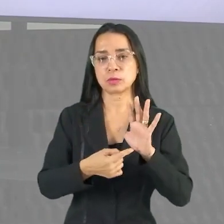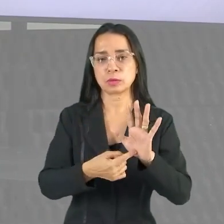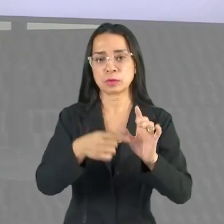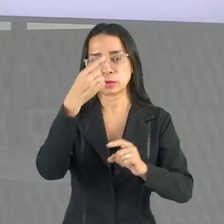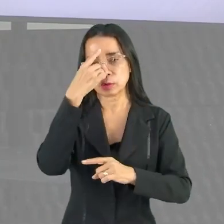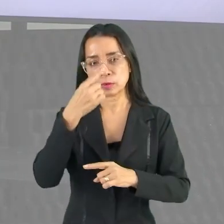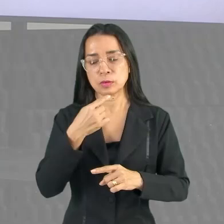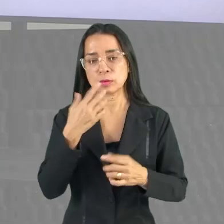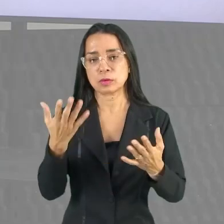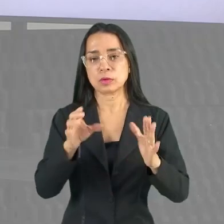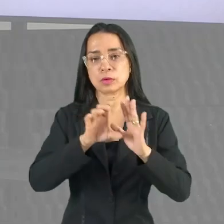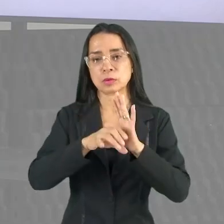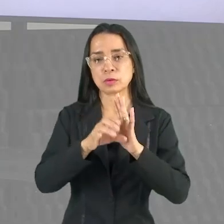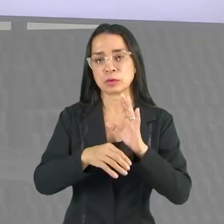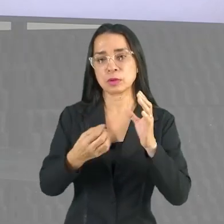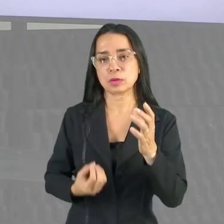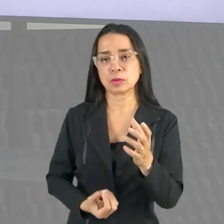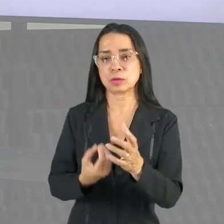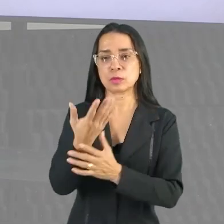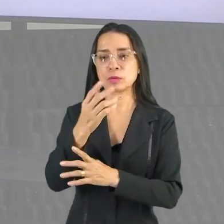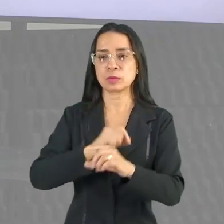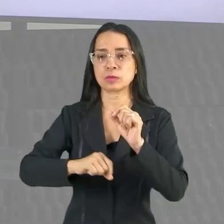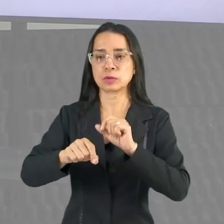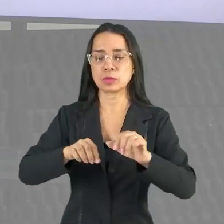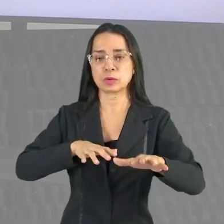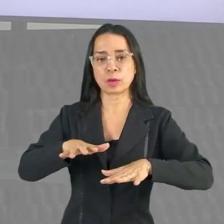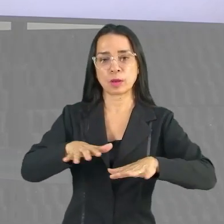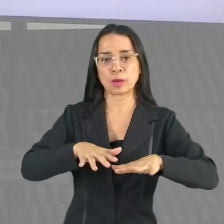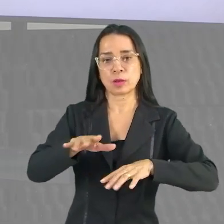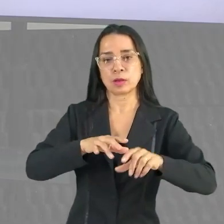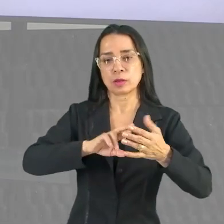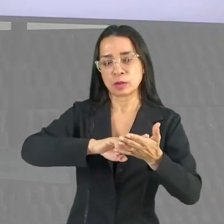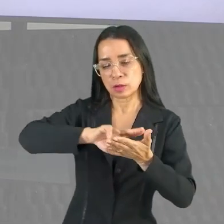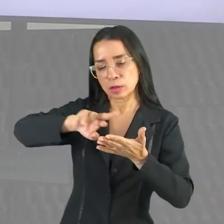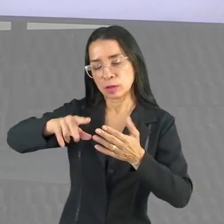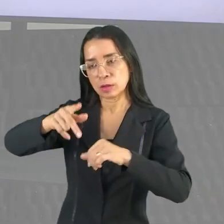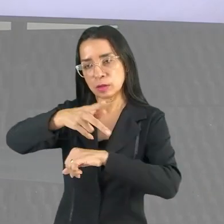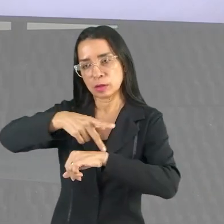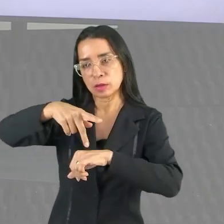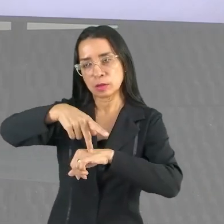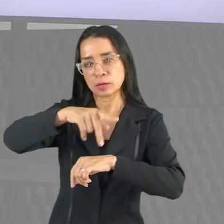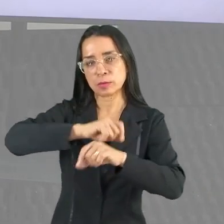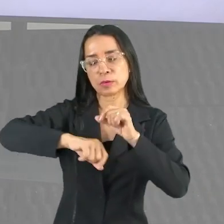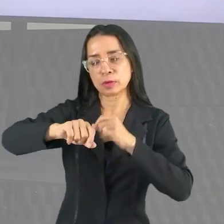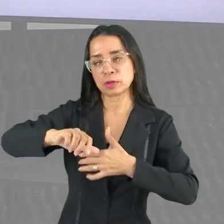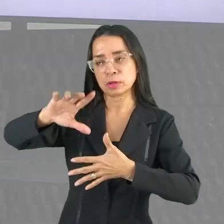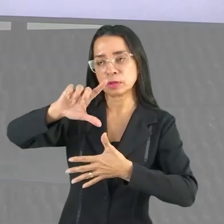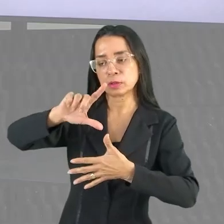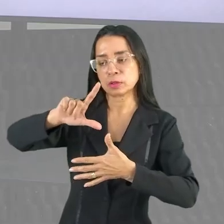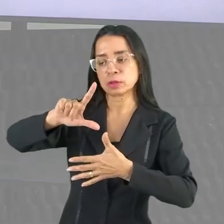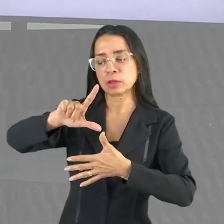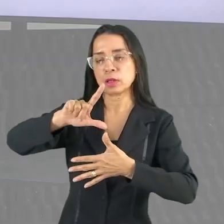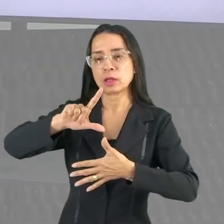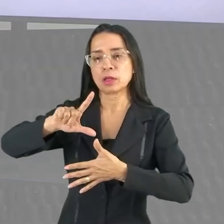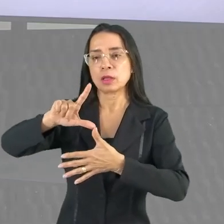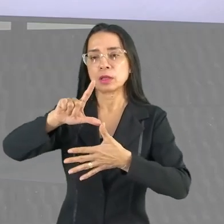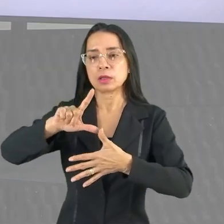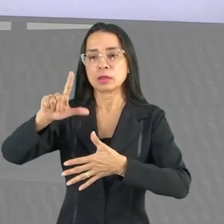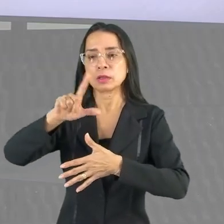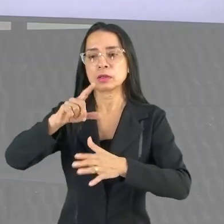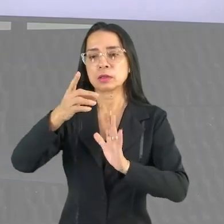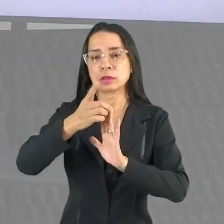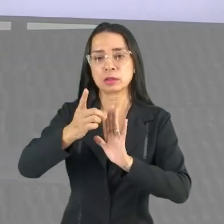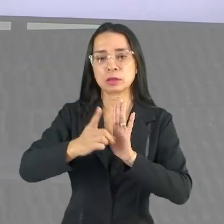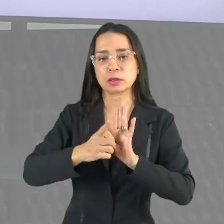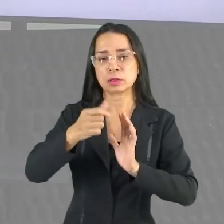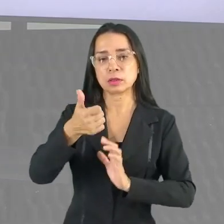figura. Esse conceito foi fruto de intensa mobilização em diversos países da América Latina